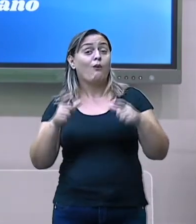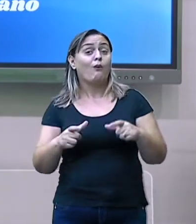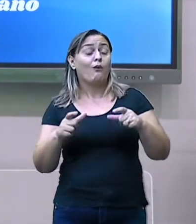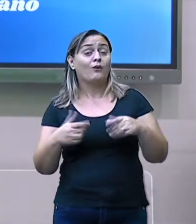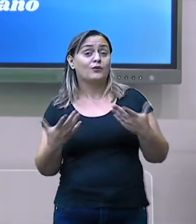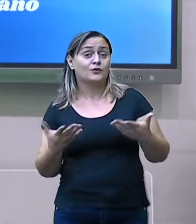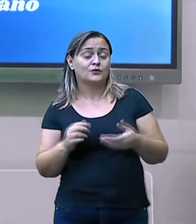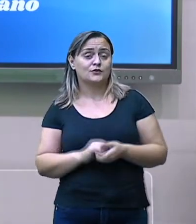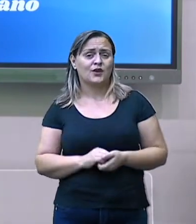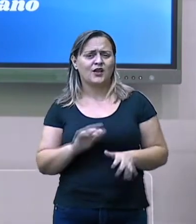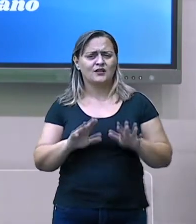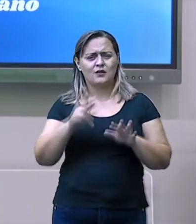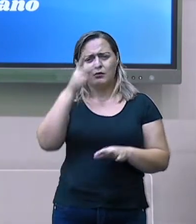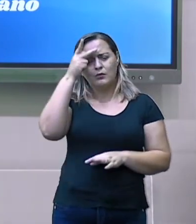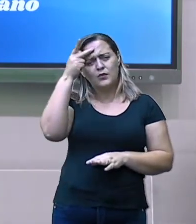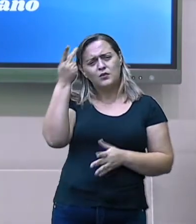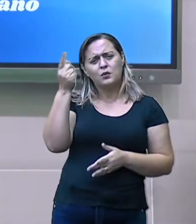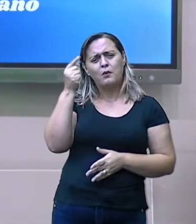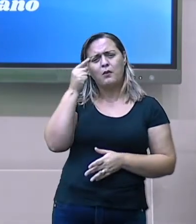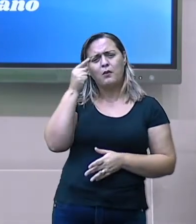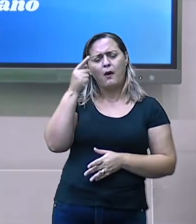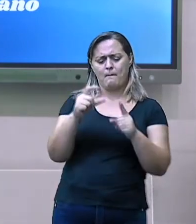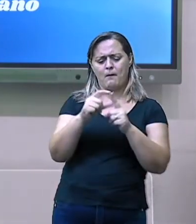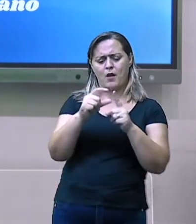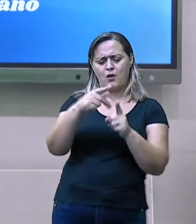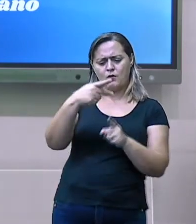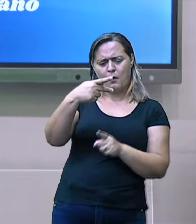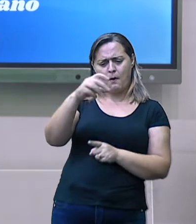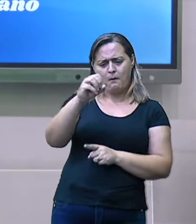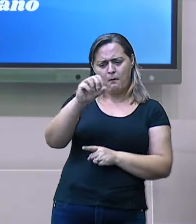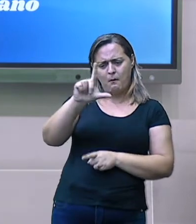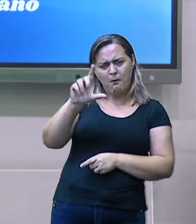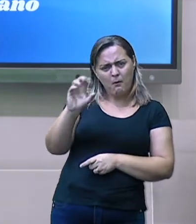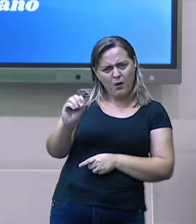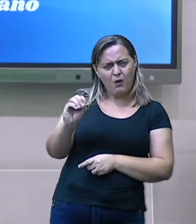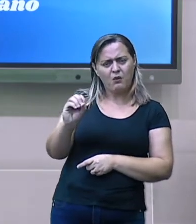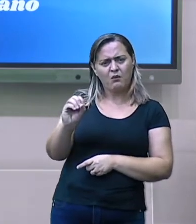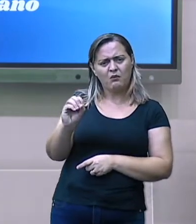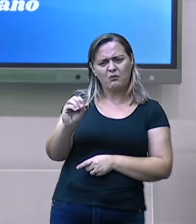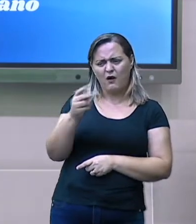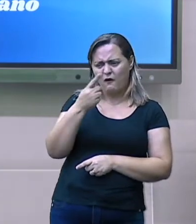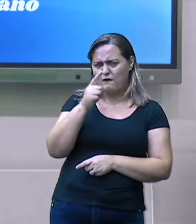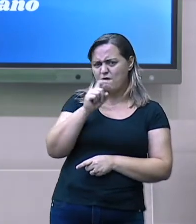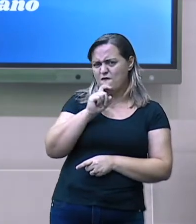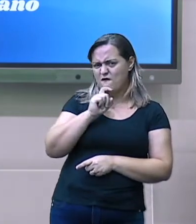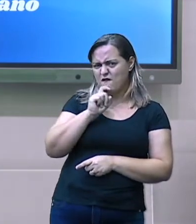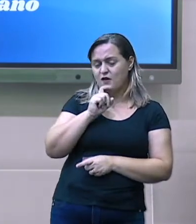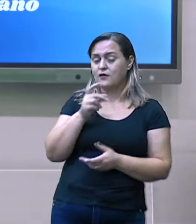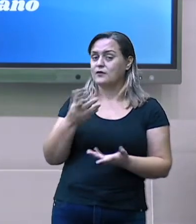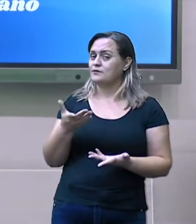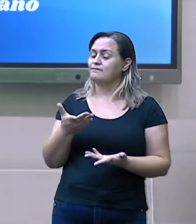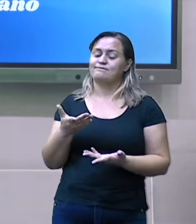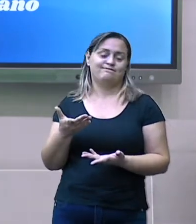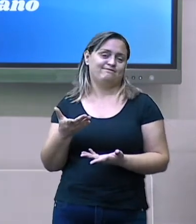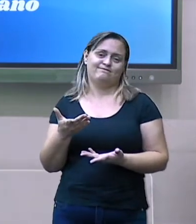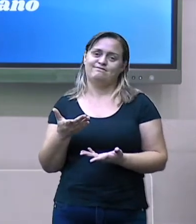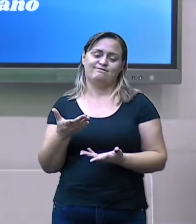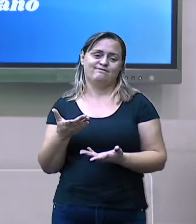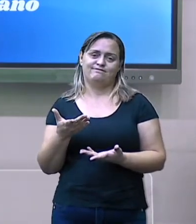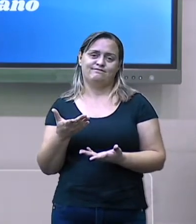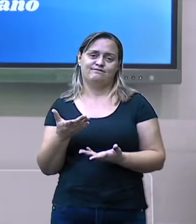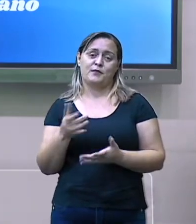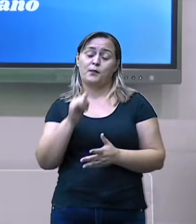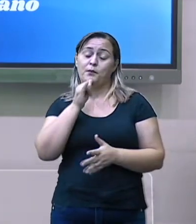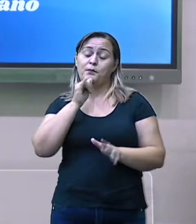polo, você já liga frio e fala, deve ter. Mas o pinguim, ele